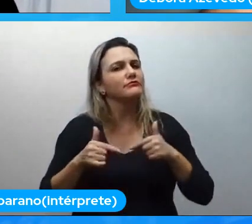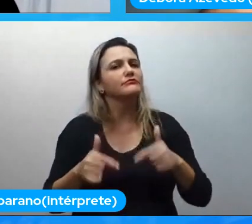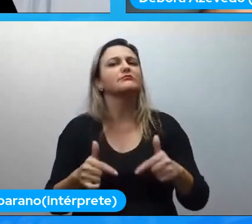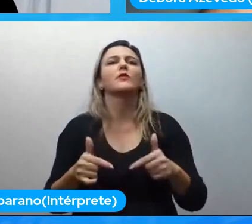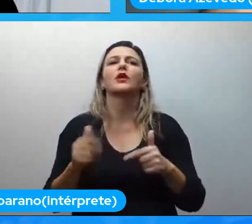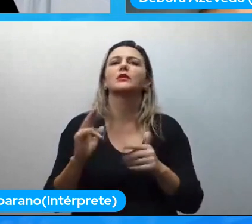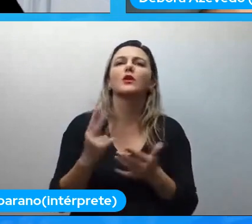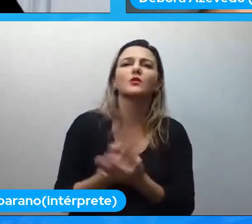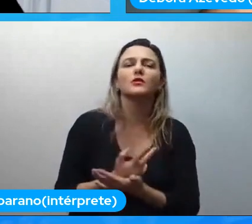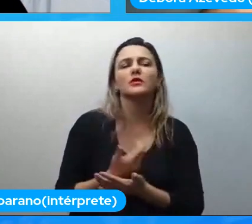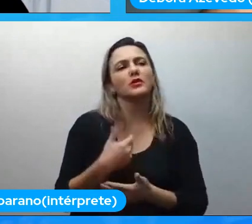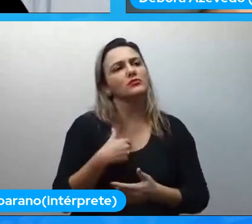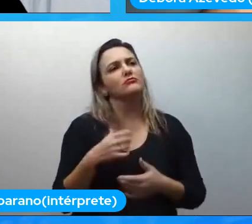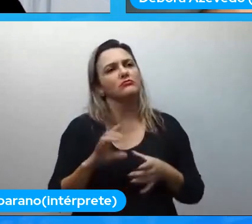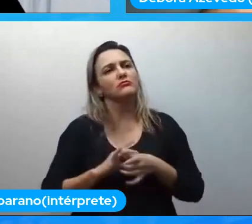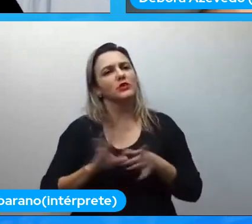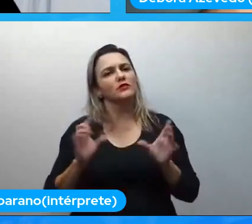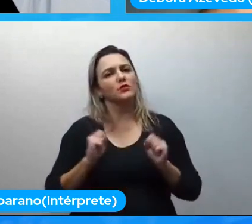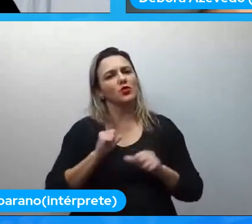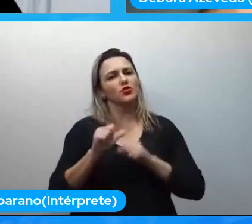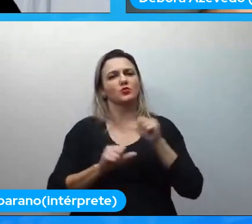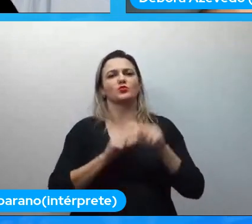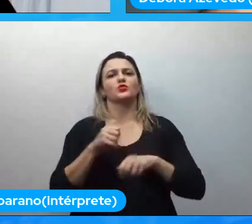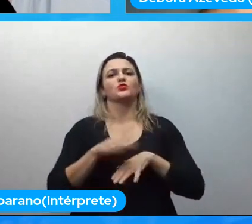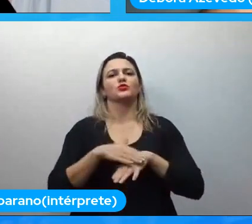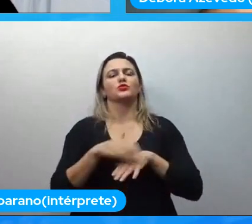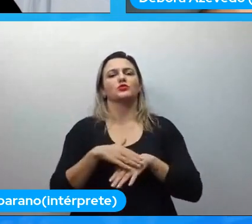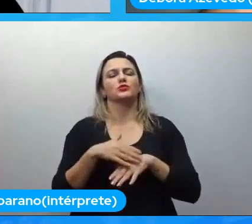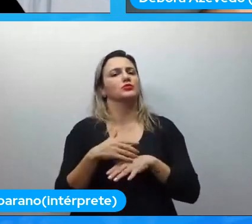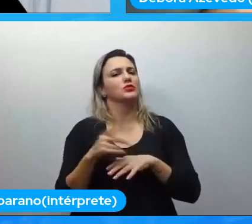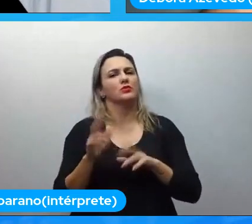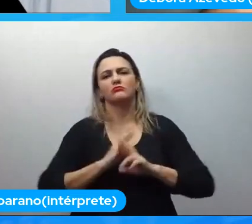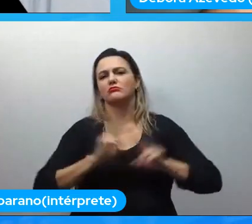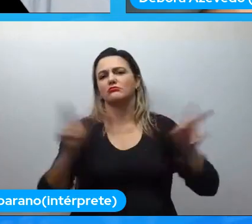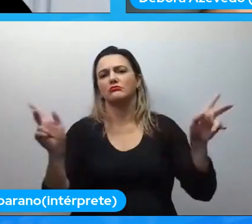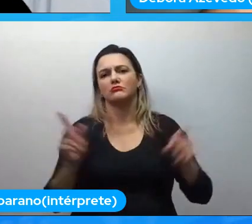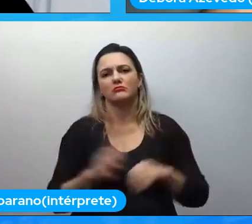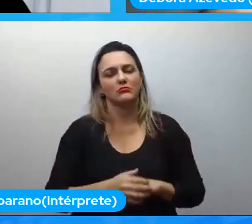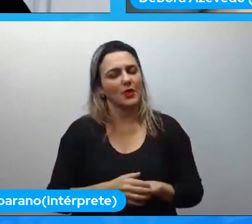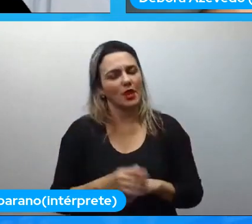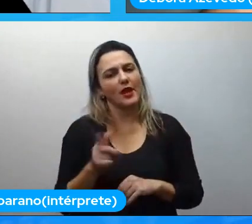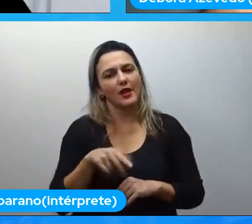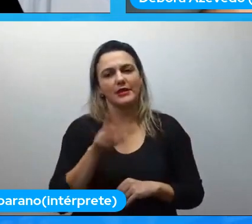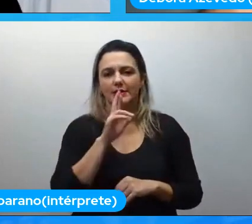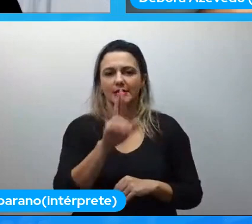disposta a mudar o que que eu tô fazendo é acho que eu talvez seguiria um pouquinho nessa resposta